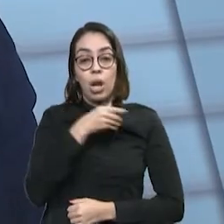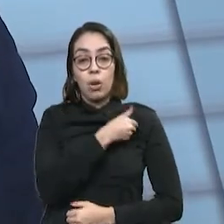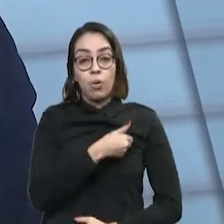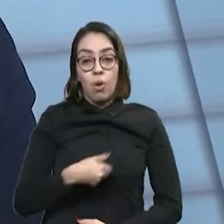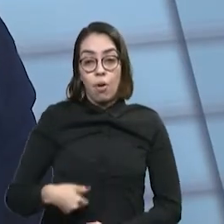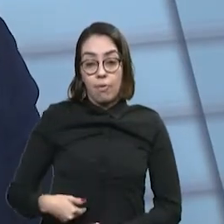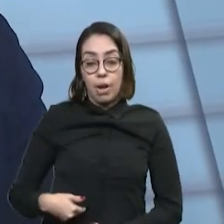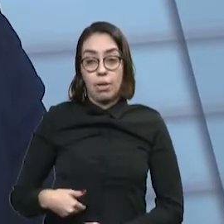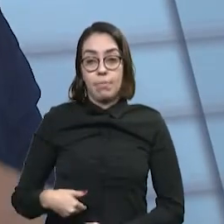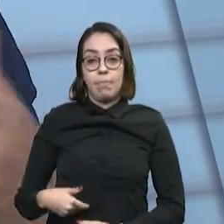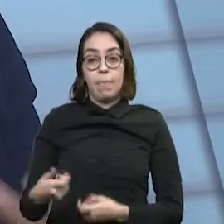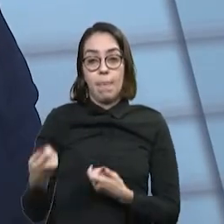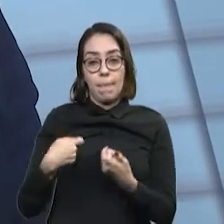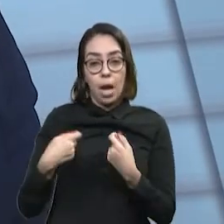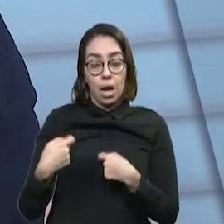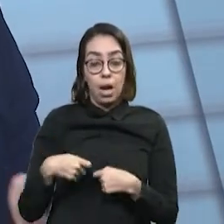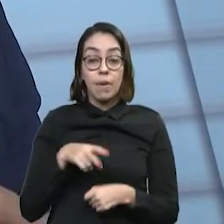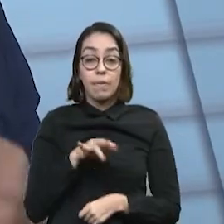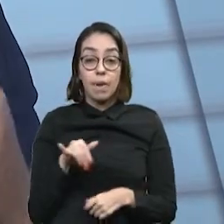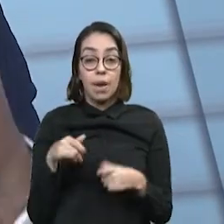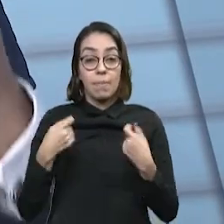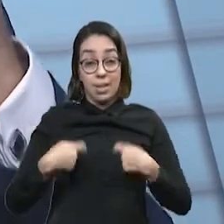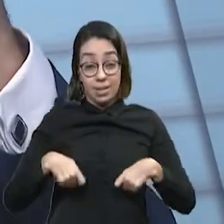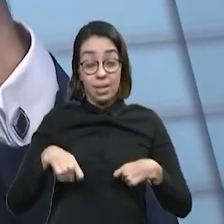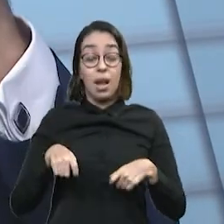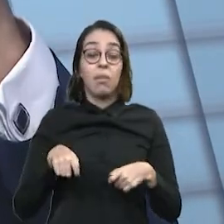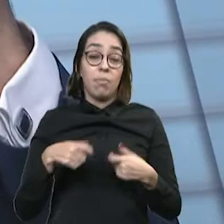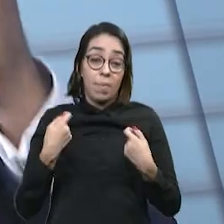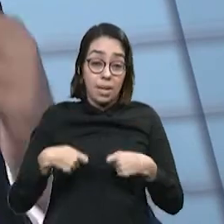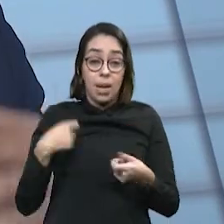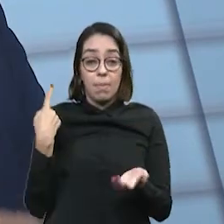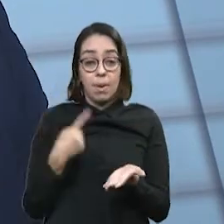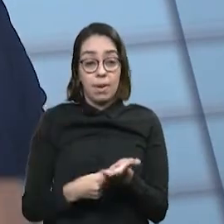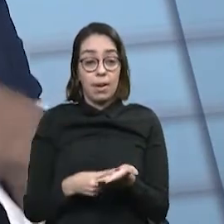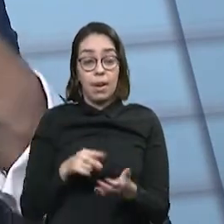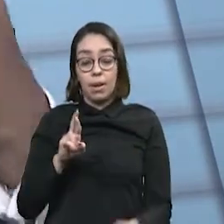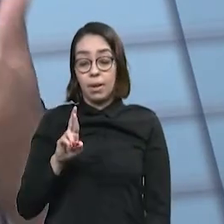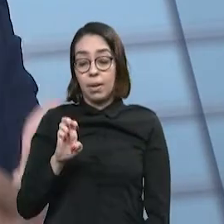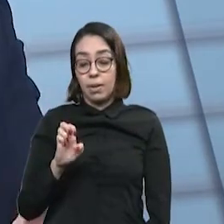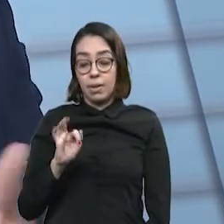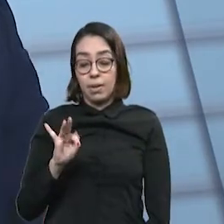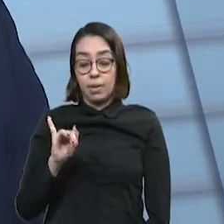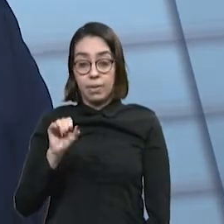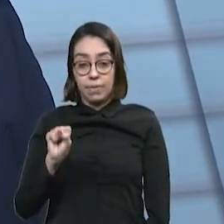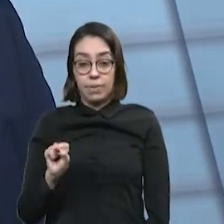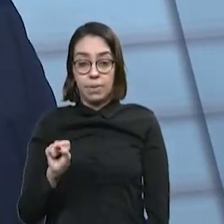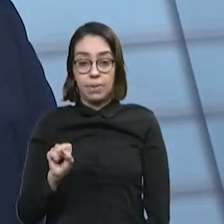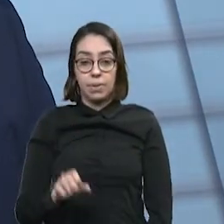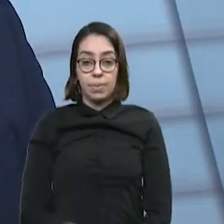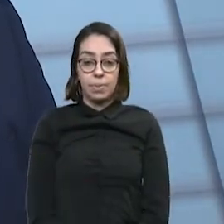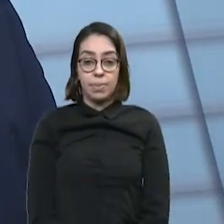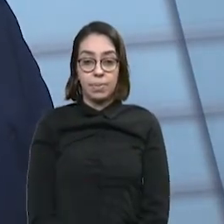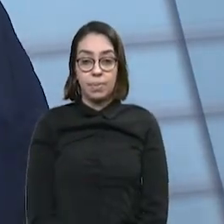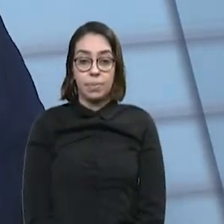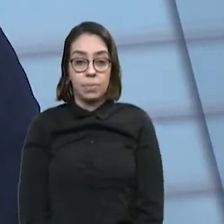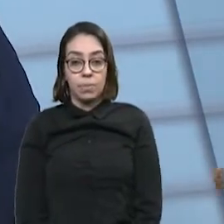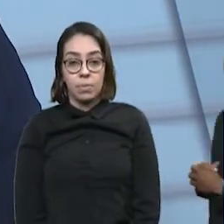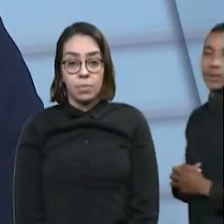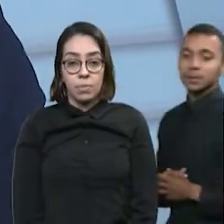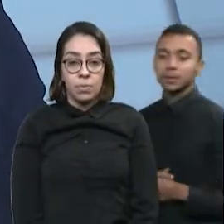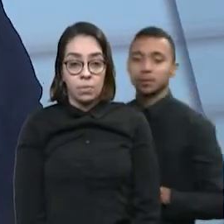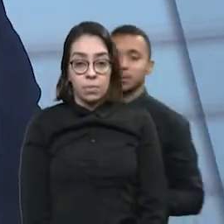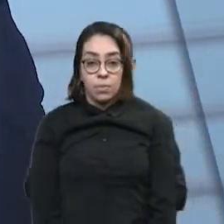criando a necessidade de refis, porque o volume de empresas inadimplentes inscritas em dívida